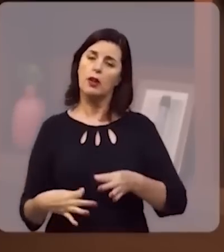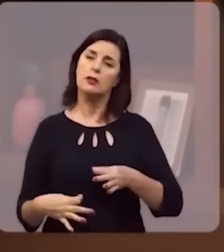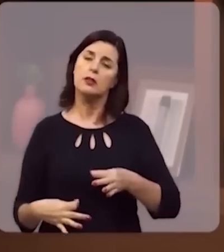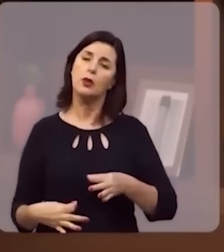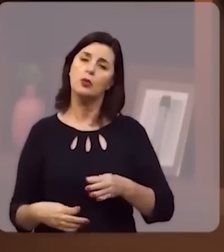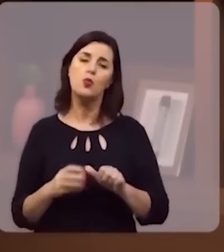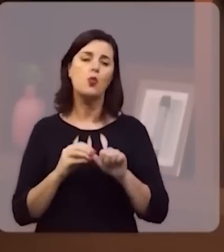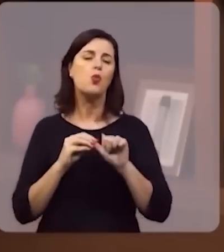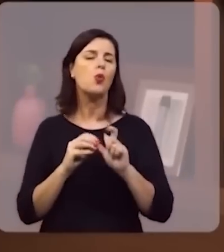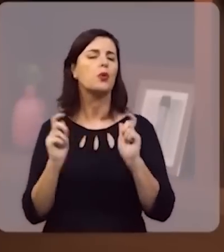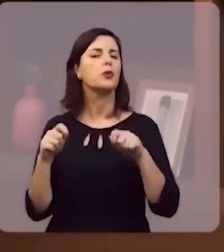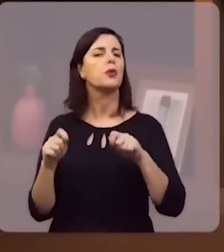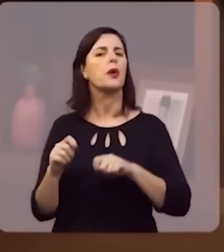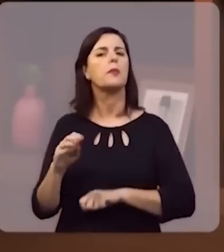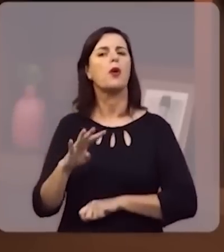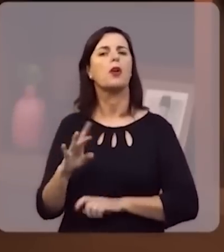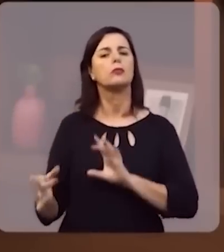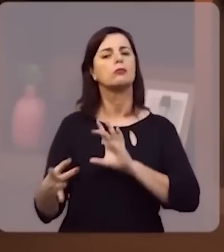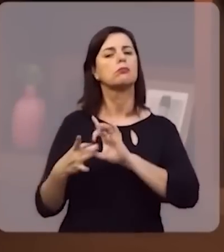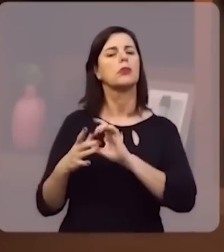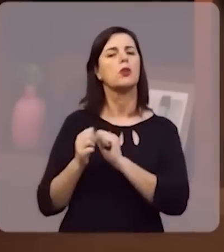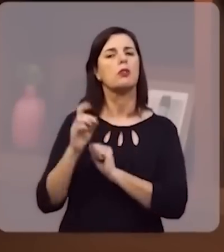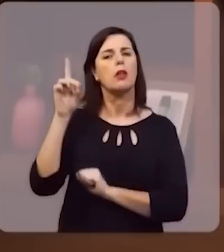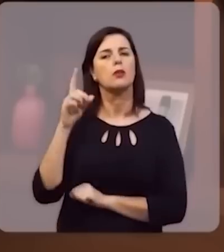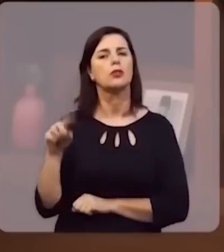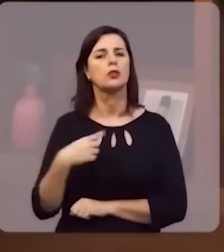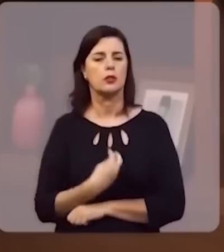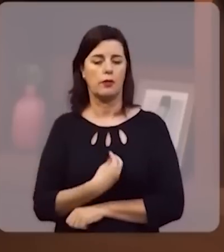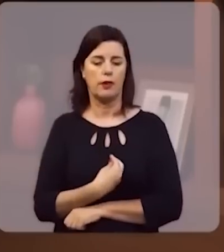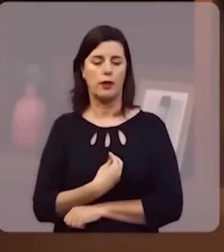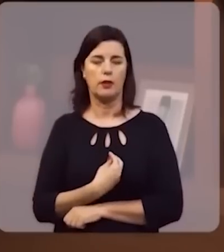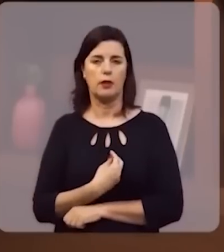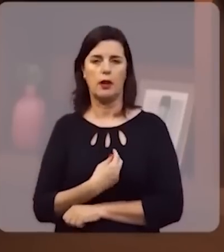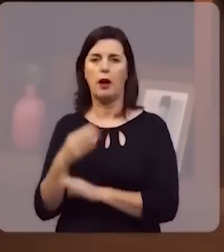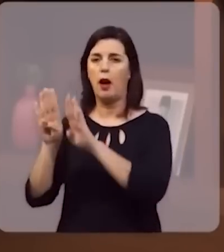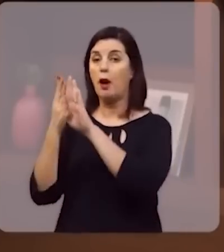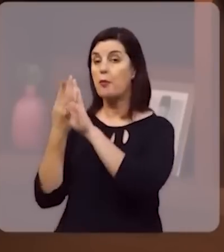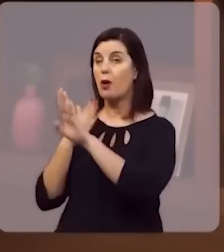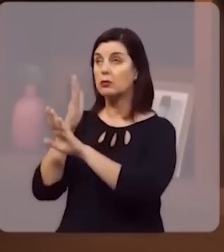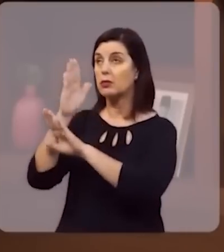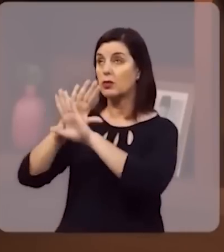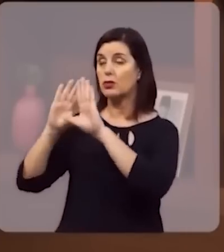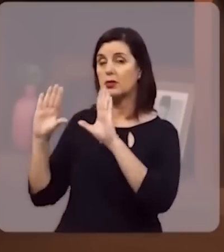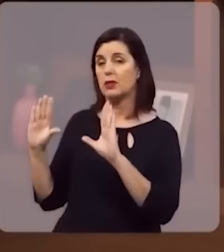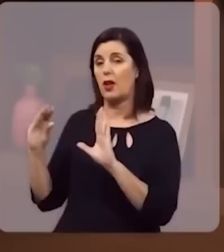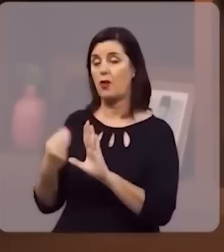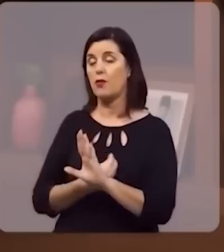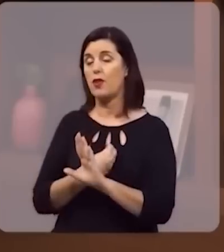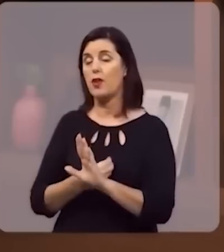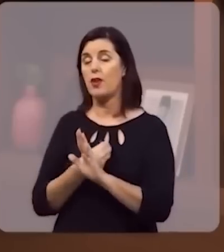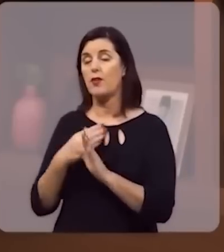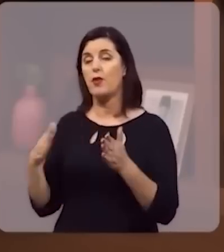E Ele é o único que pode reconciliar você com Deus. Ele é a porta do céu. Ele é o novo e vivo caminho para